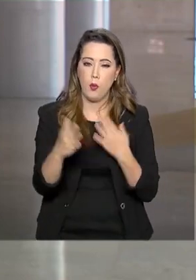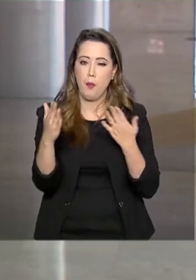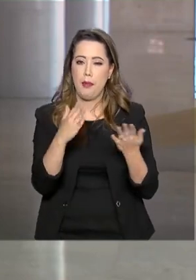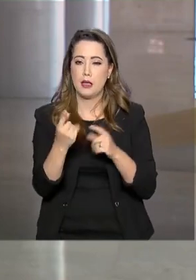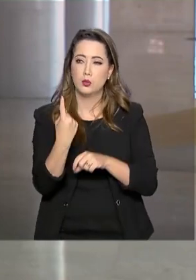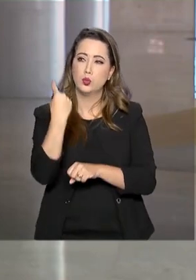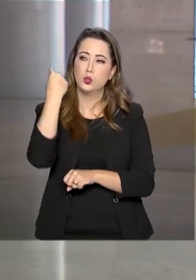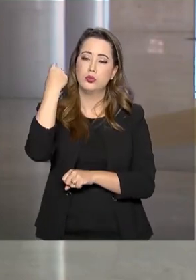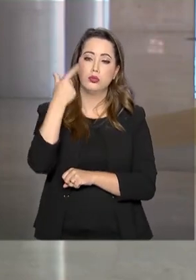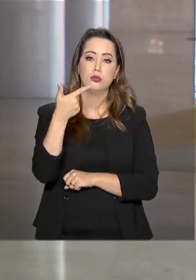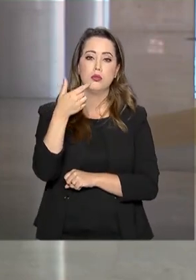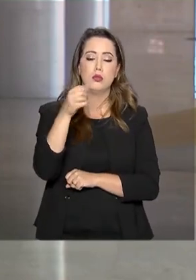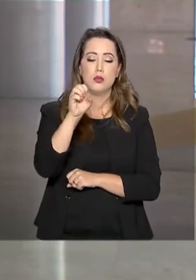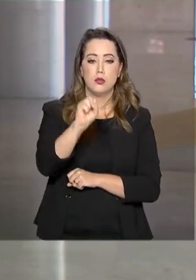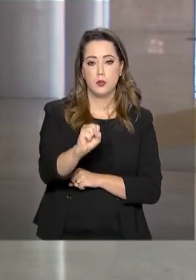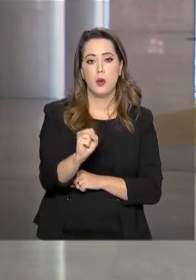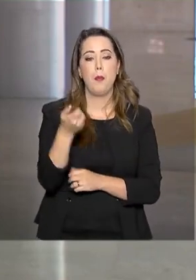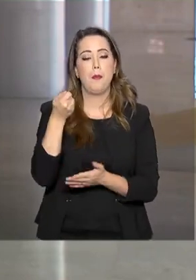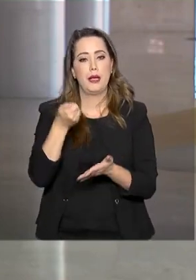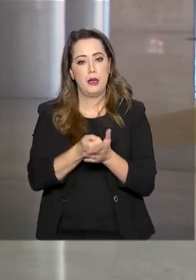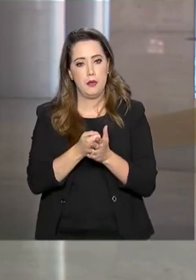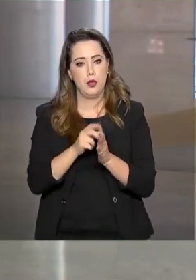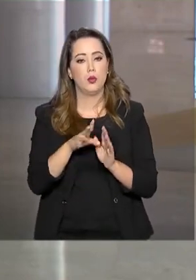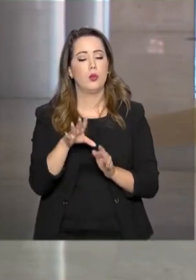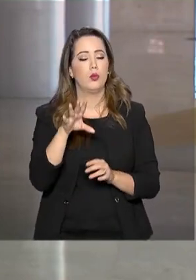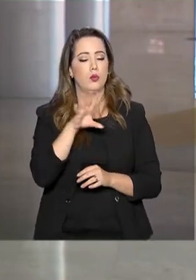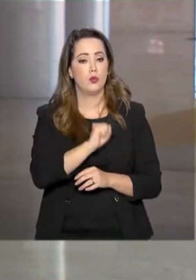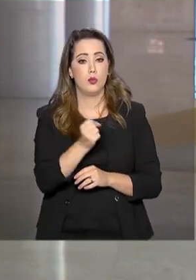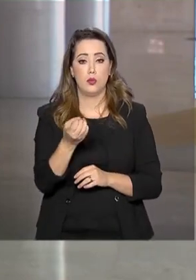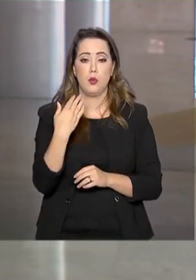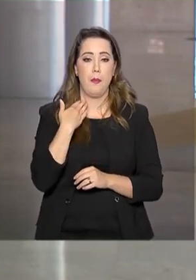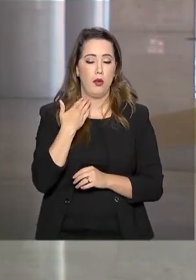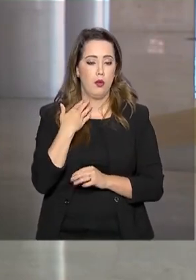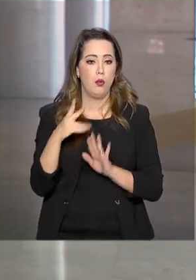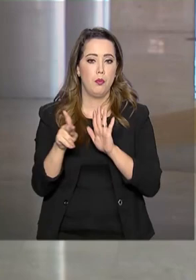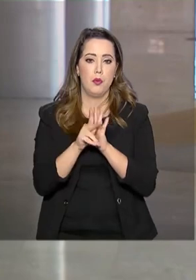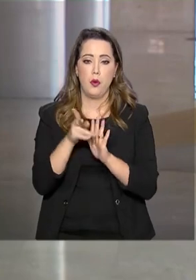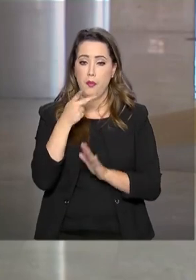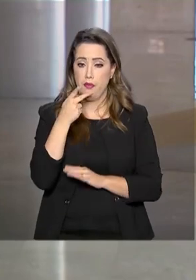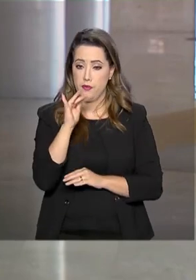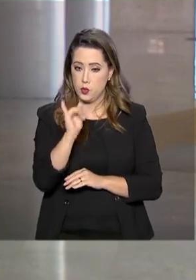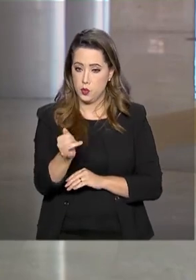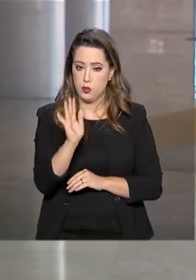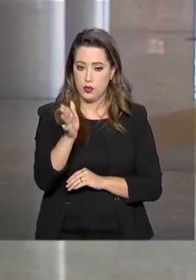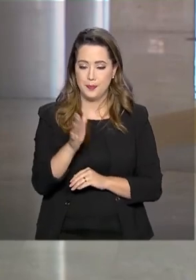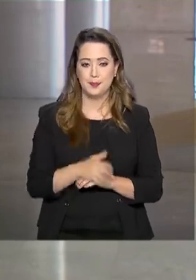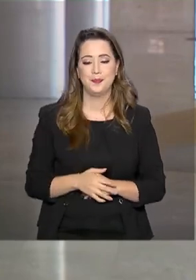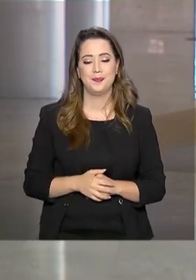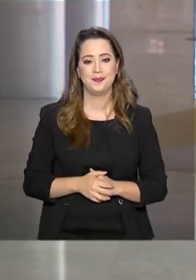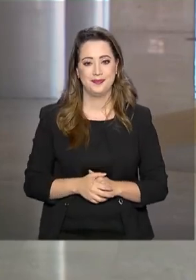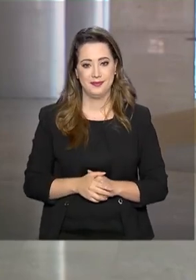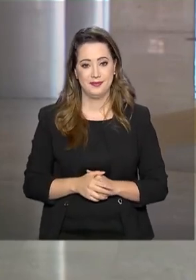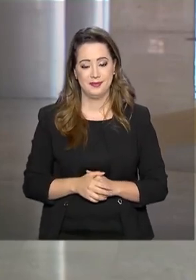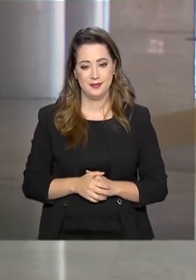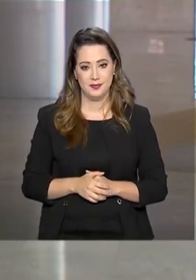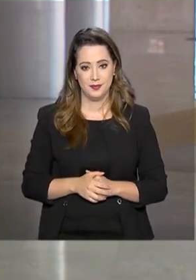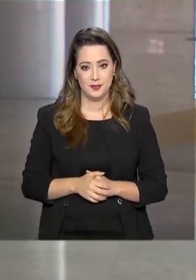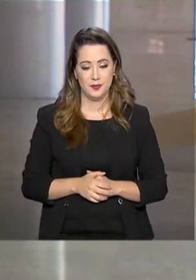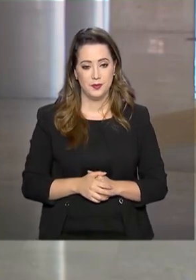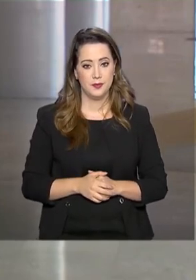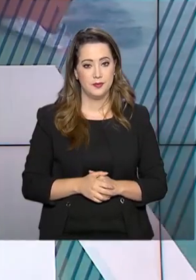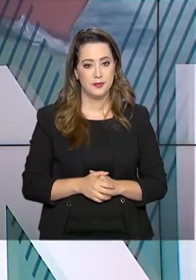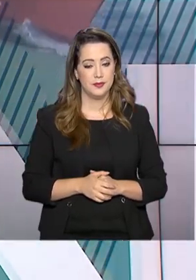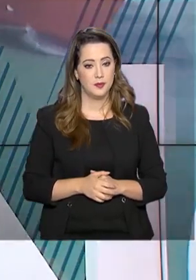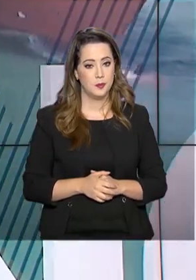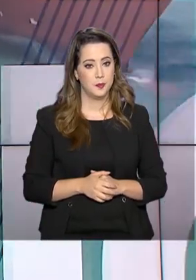O depósito será feito na conta informada no momento da declaração. Luciana Colares de Holanda para o Governo Agora.